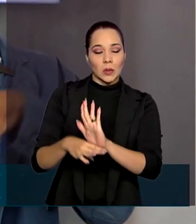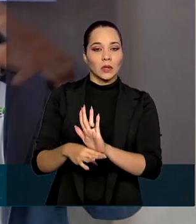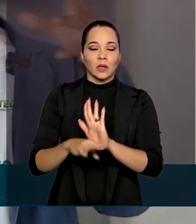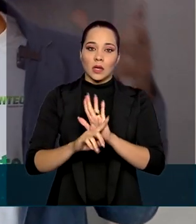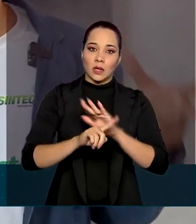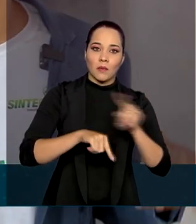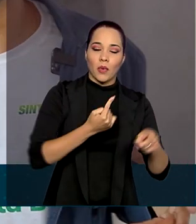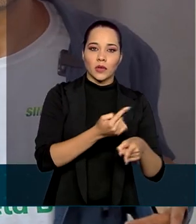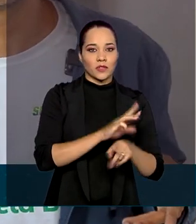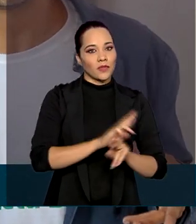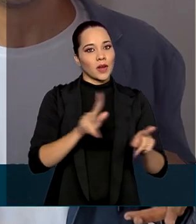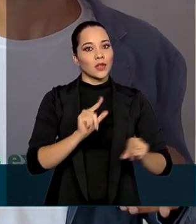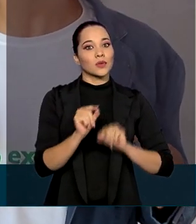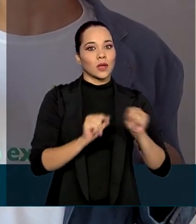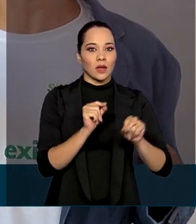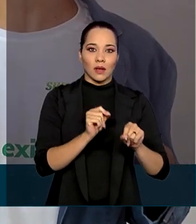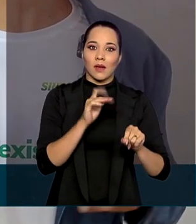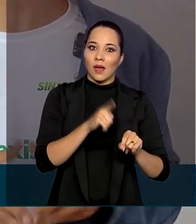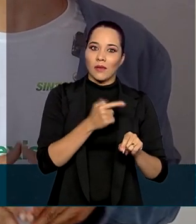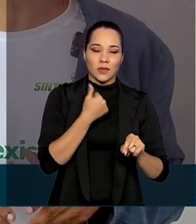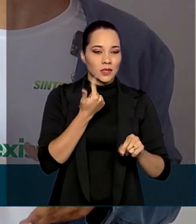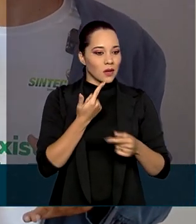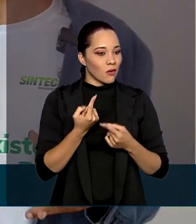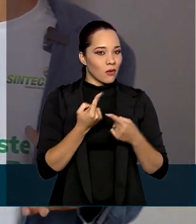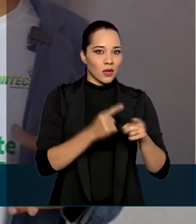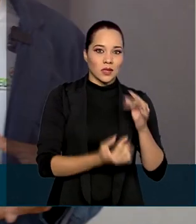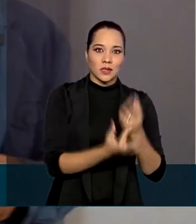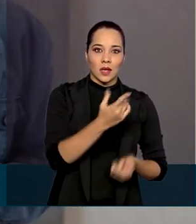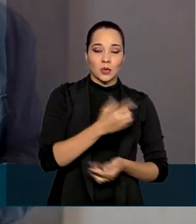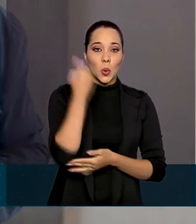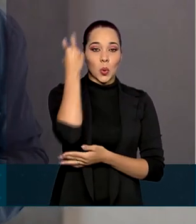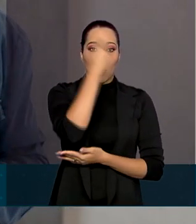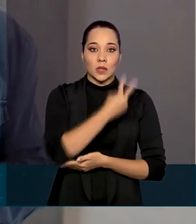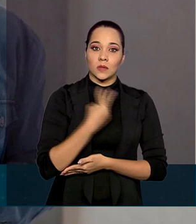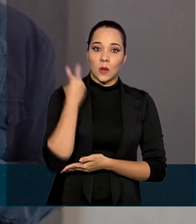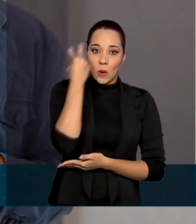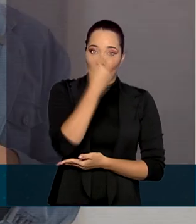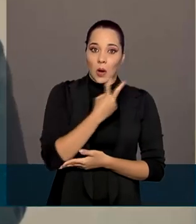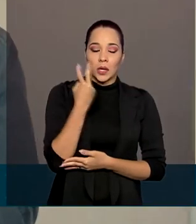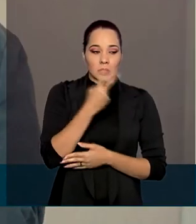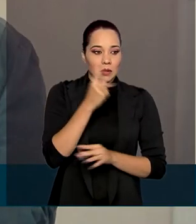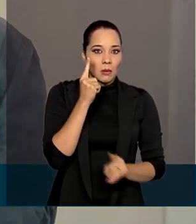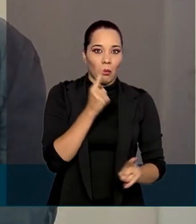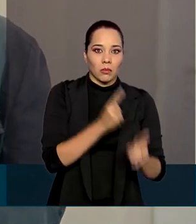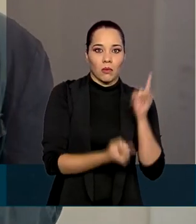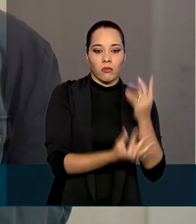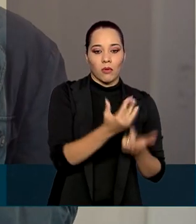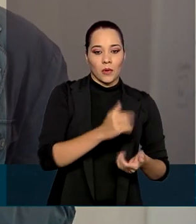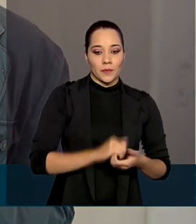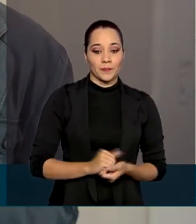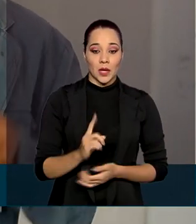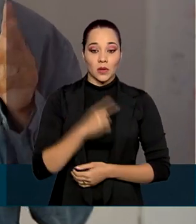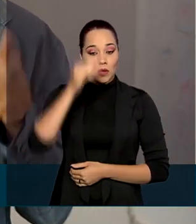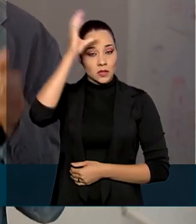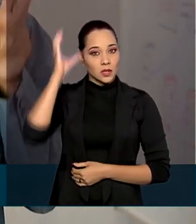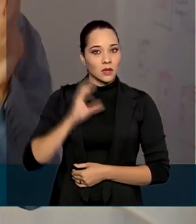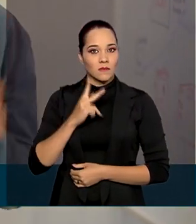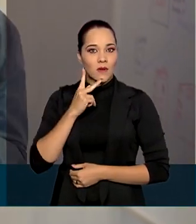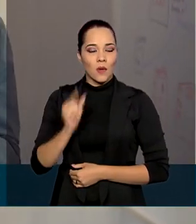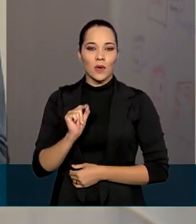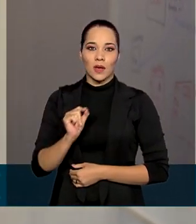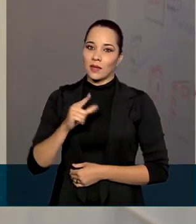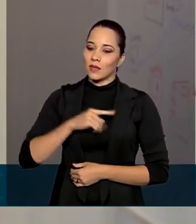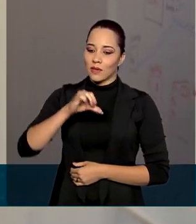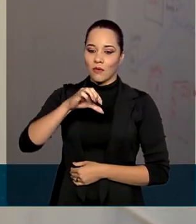outra coisa completamente diferente é você combater um incêndio com 2 horas da sua detecção. Nossos clientes reportam ganhos de até